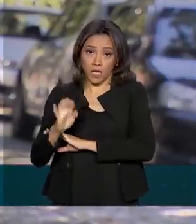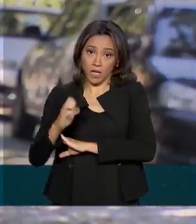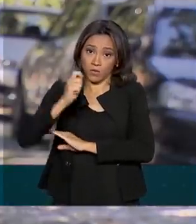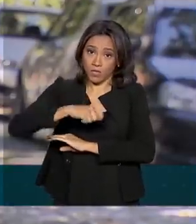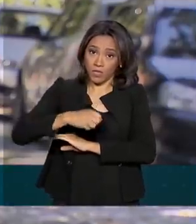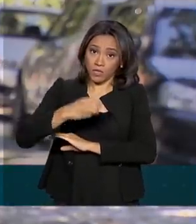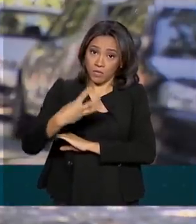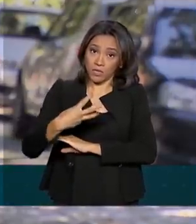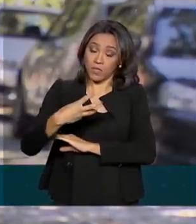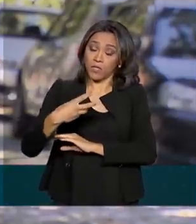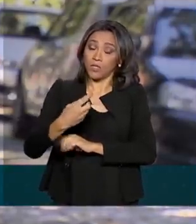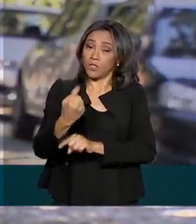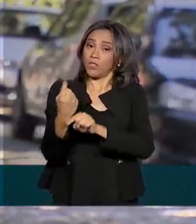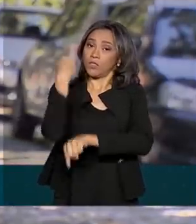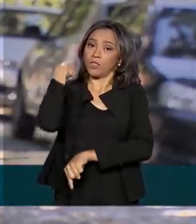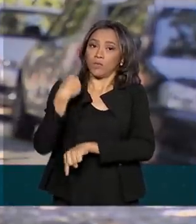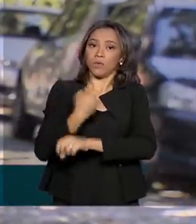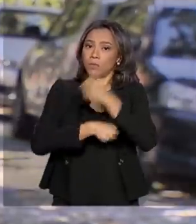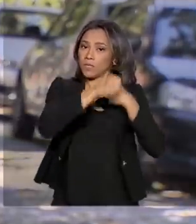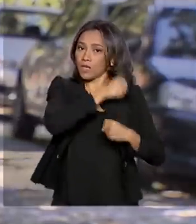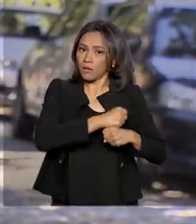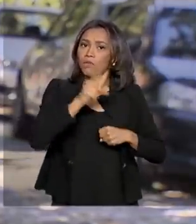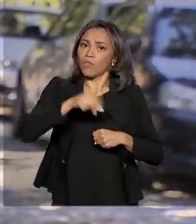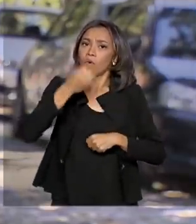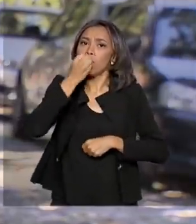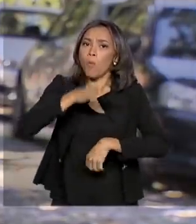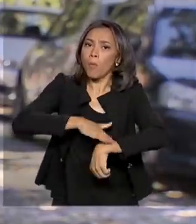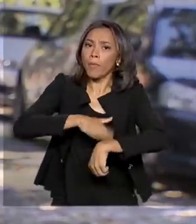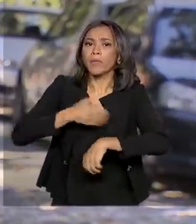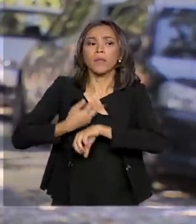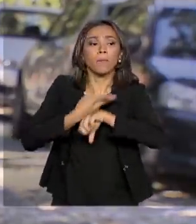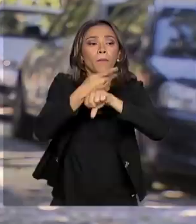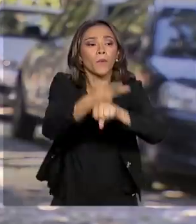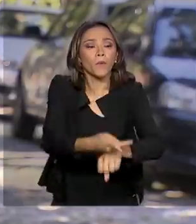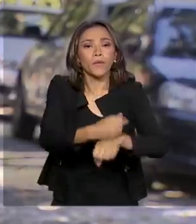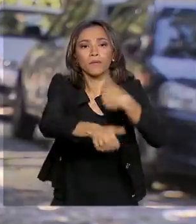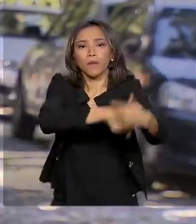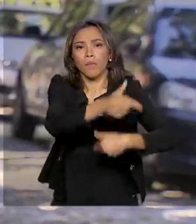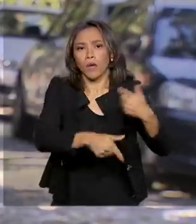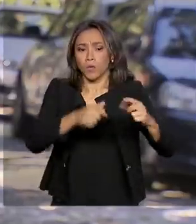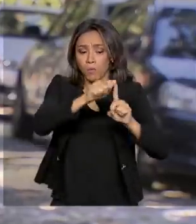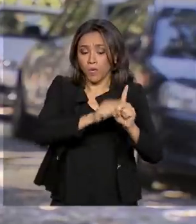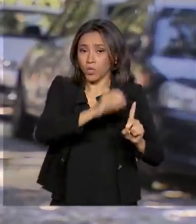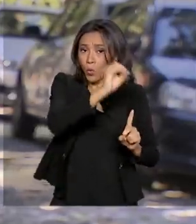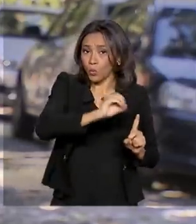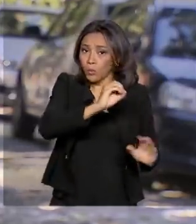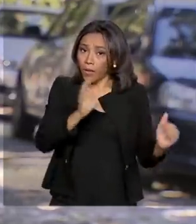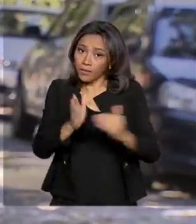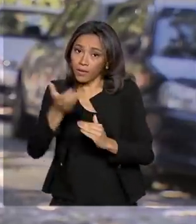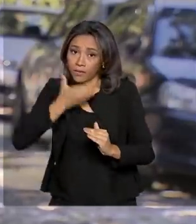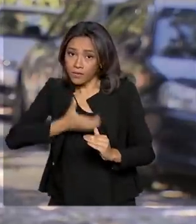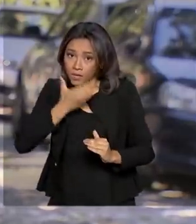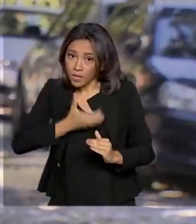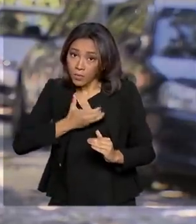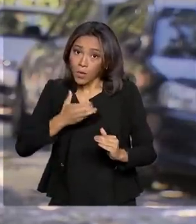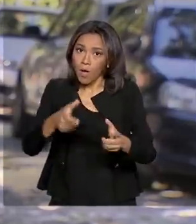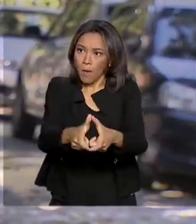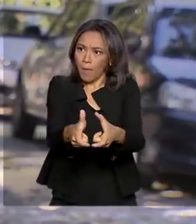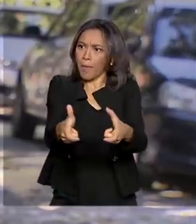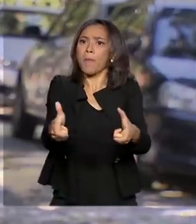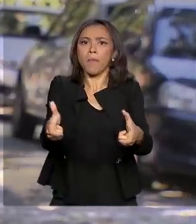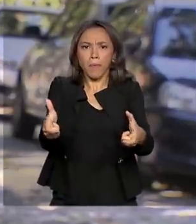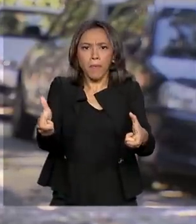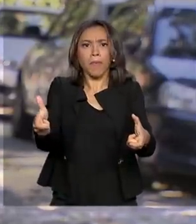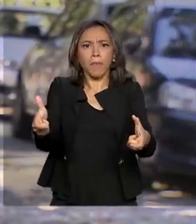foi realmente um bom momento para quem estava procurando emprego. Entre outubro e dezembro, o número de postos de trabalho aumentou